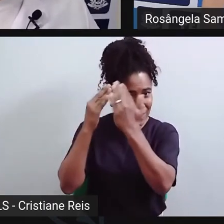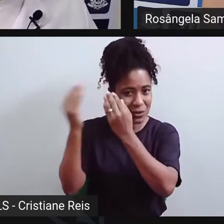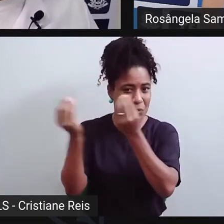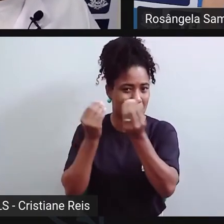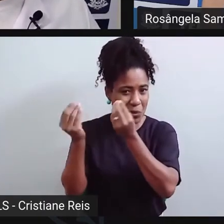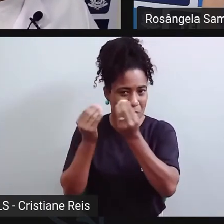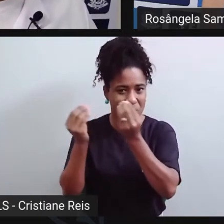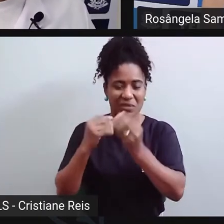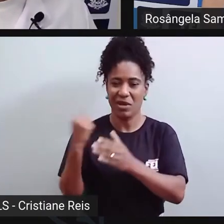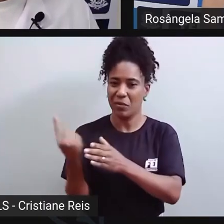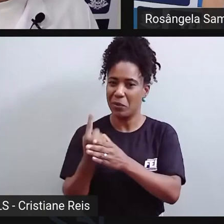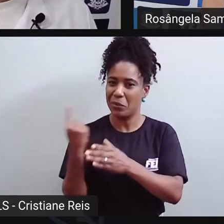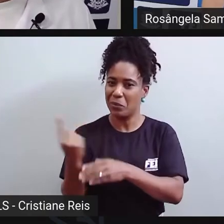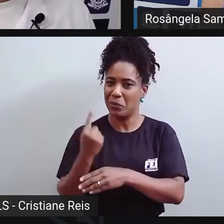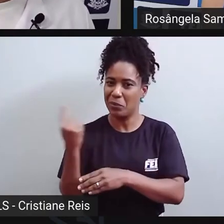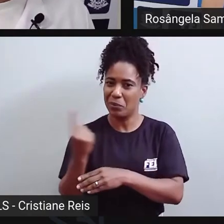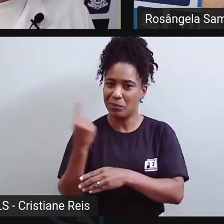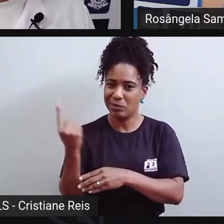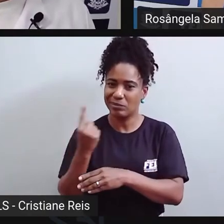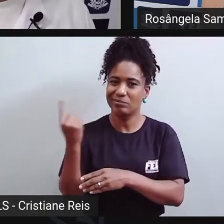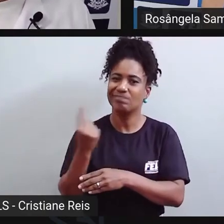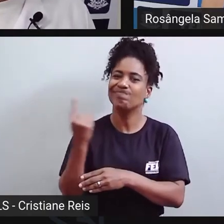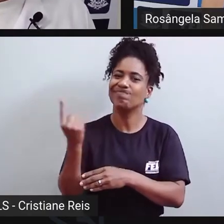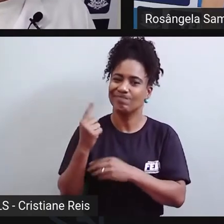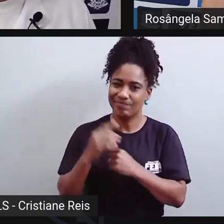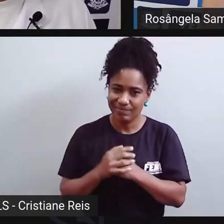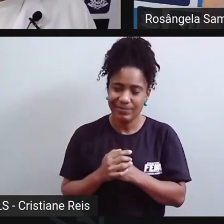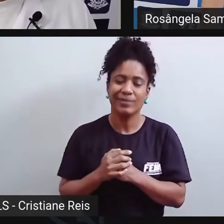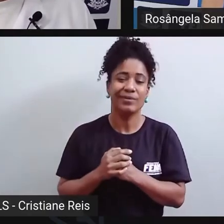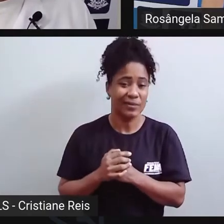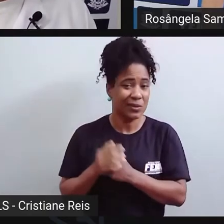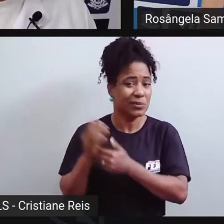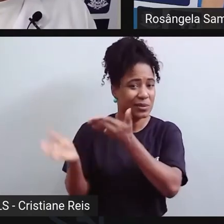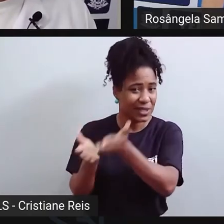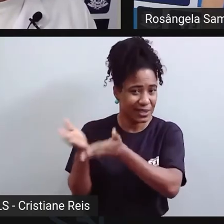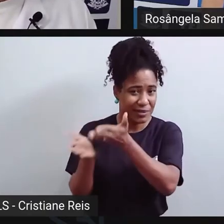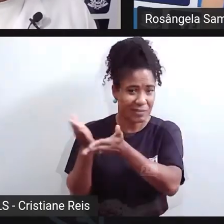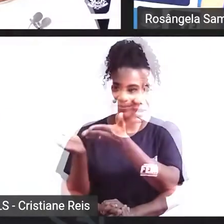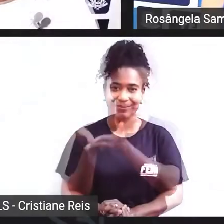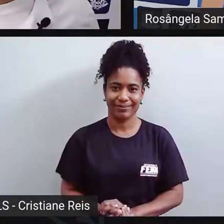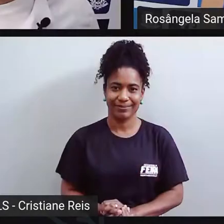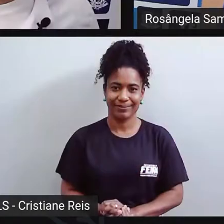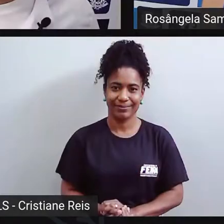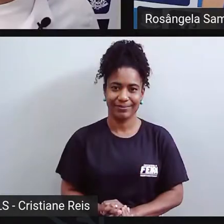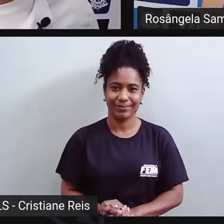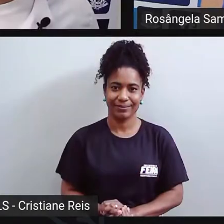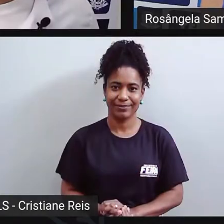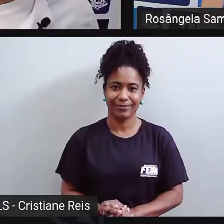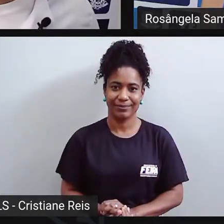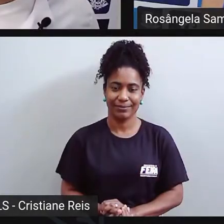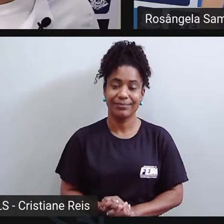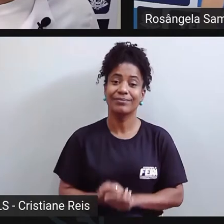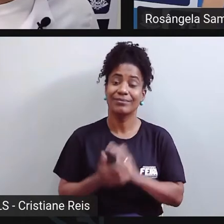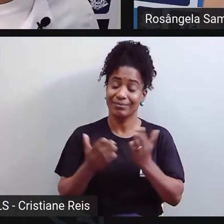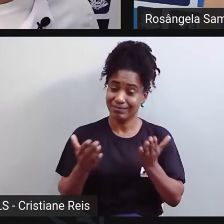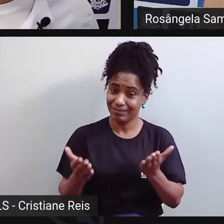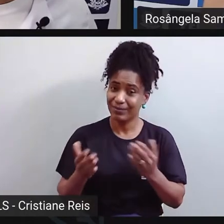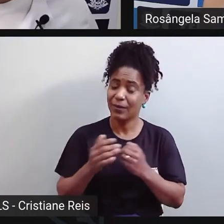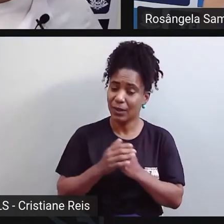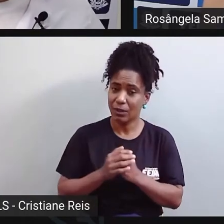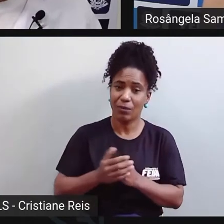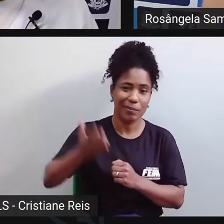desumanos, né? Eram, sim. Sempre muito desumano. A tinha essas condições muito